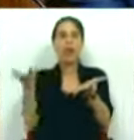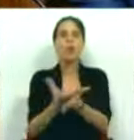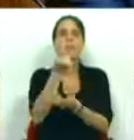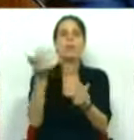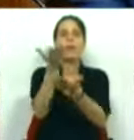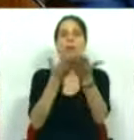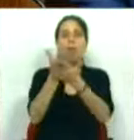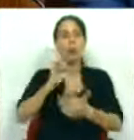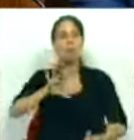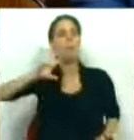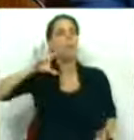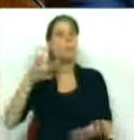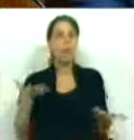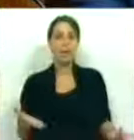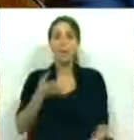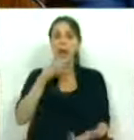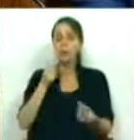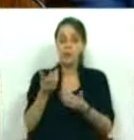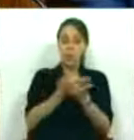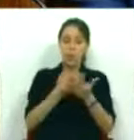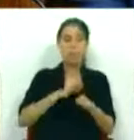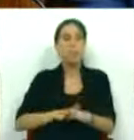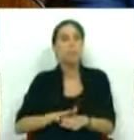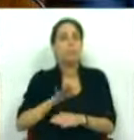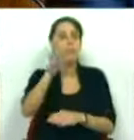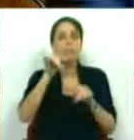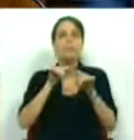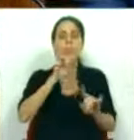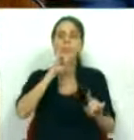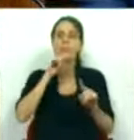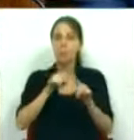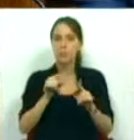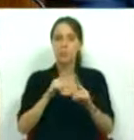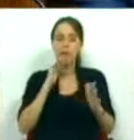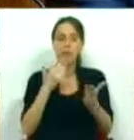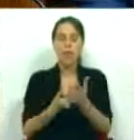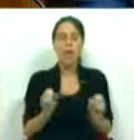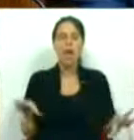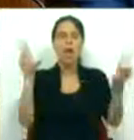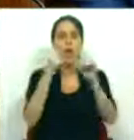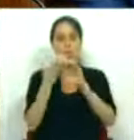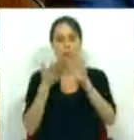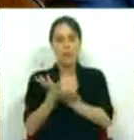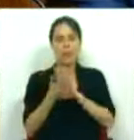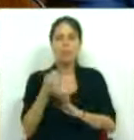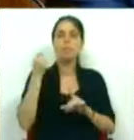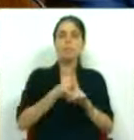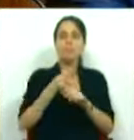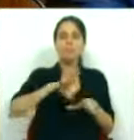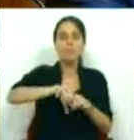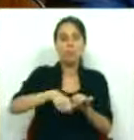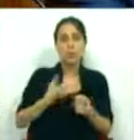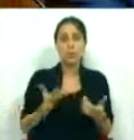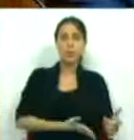recuperação económica do país. Só com a economia a crescer é que será possível gerar novos empregos e combater o